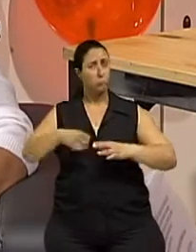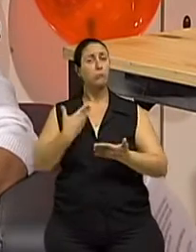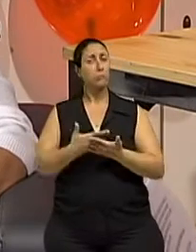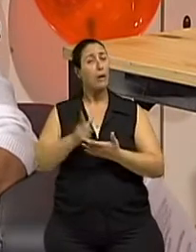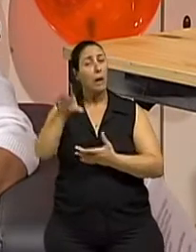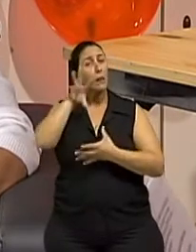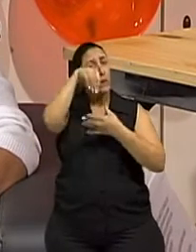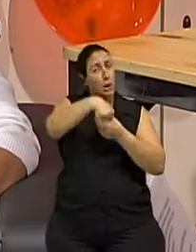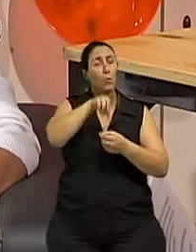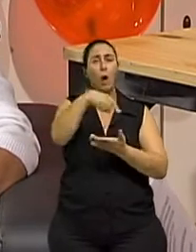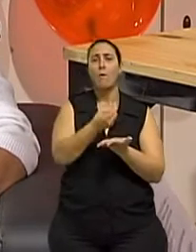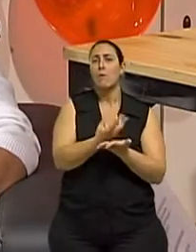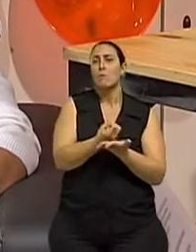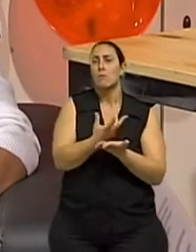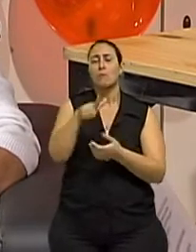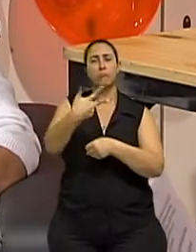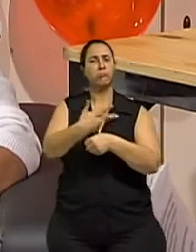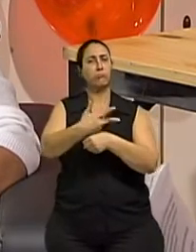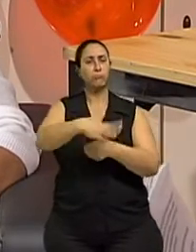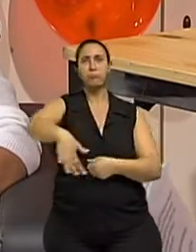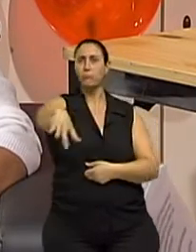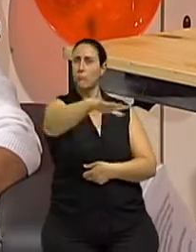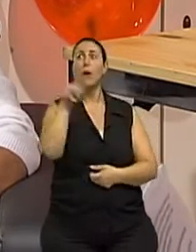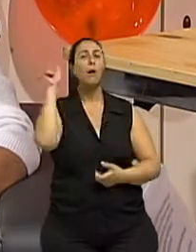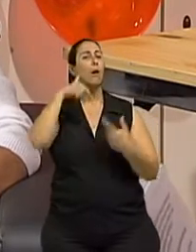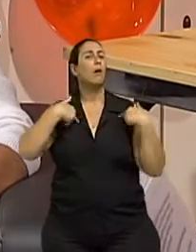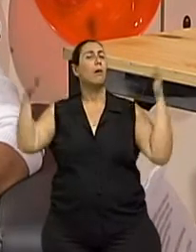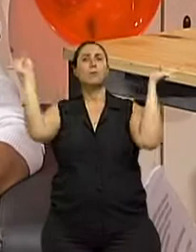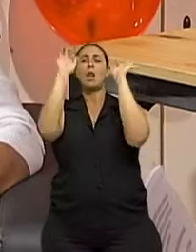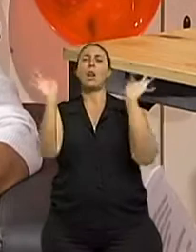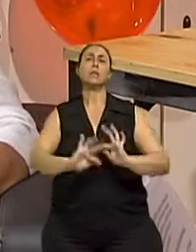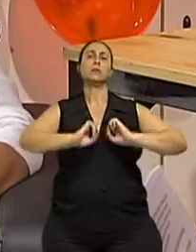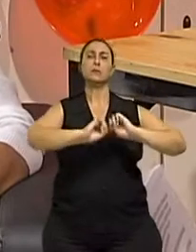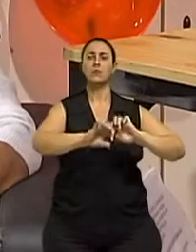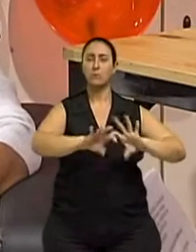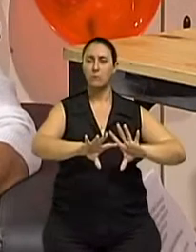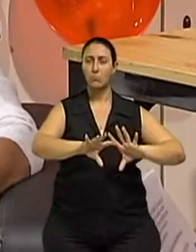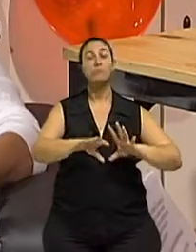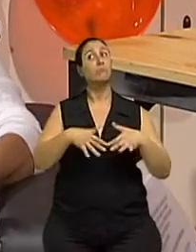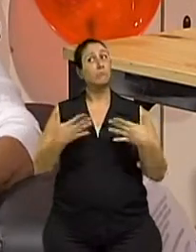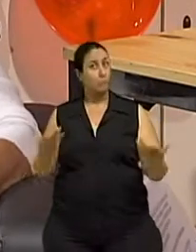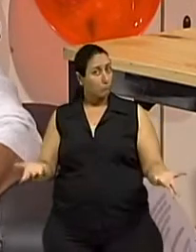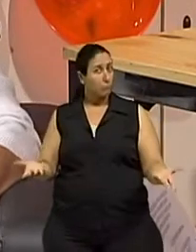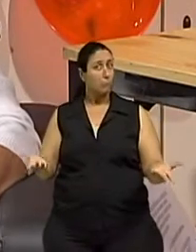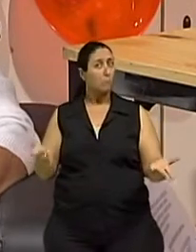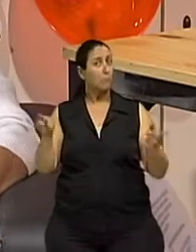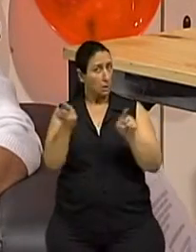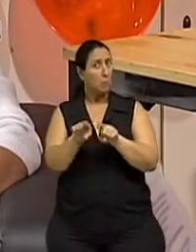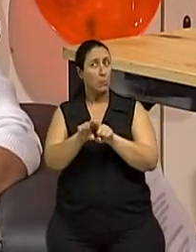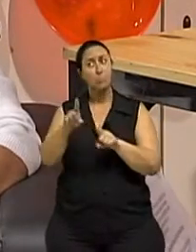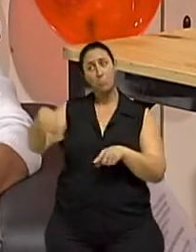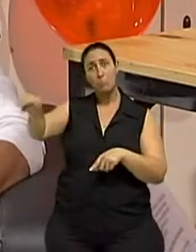na alfabetização para idosos, e está plenamente realizada. E homens também podem dar aulas,